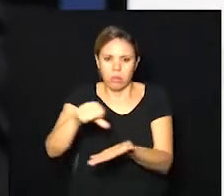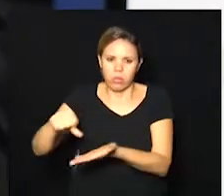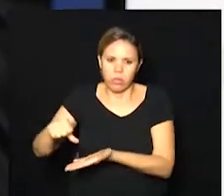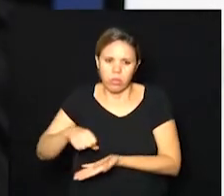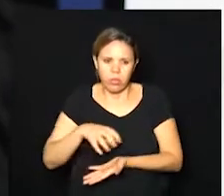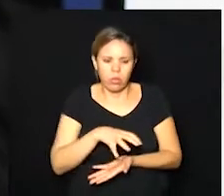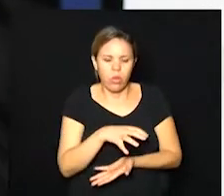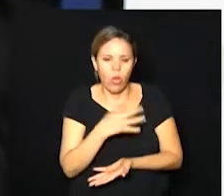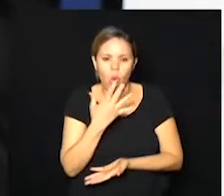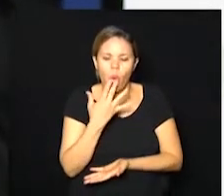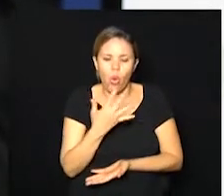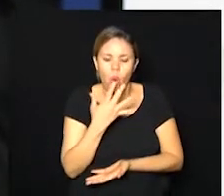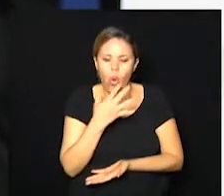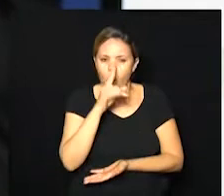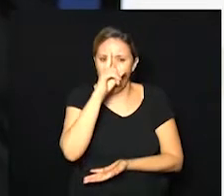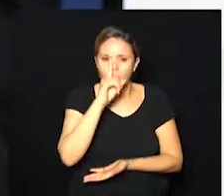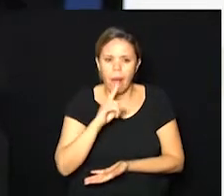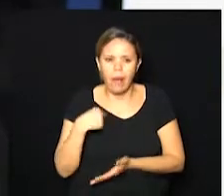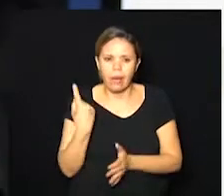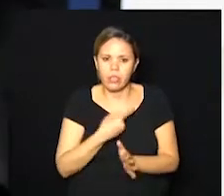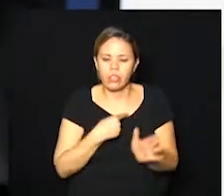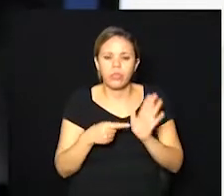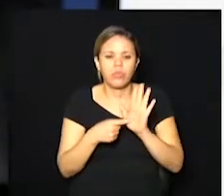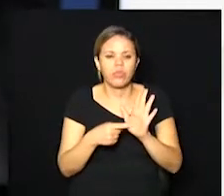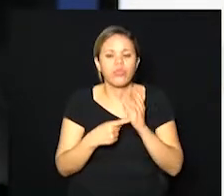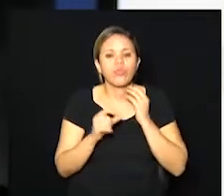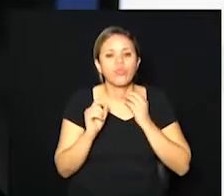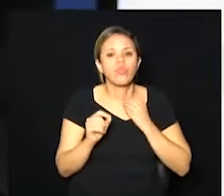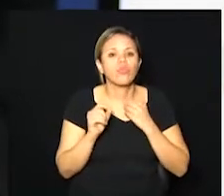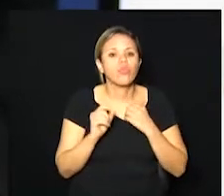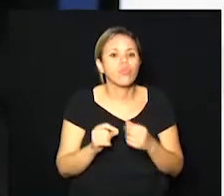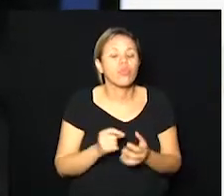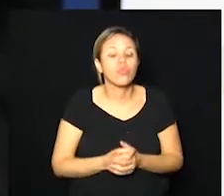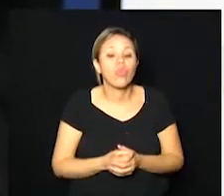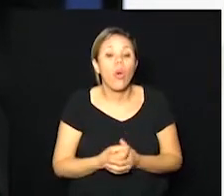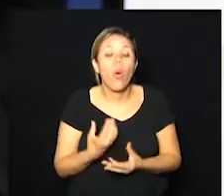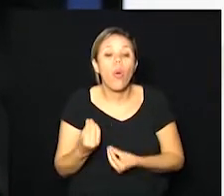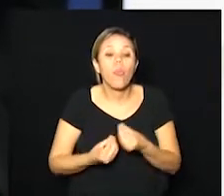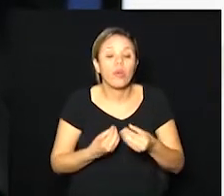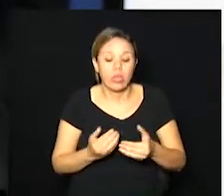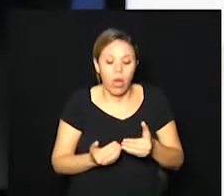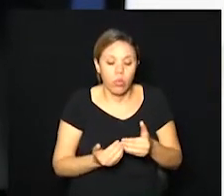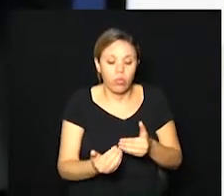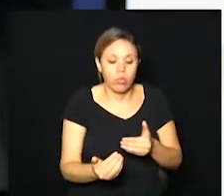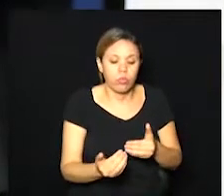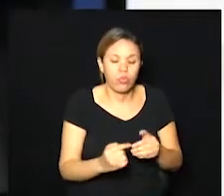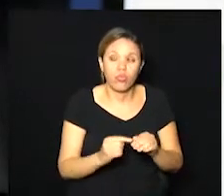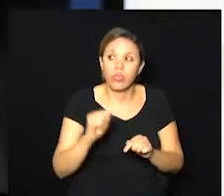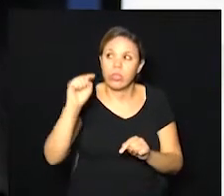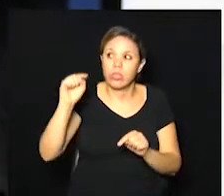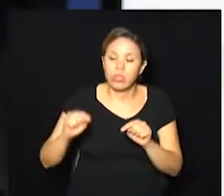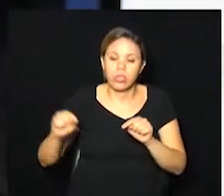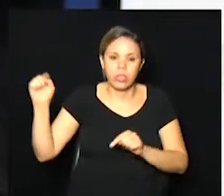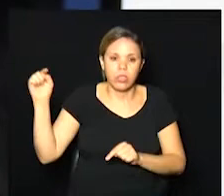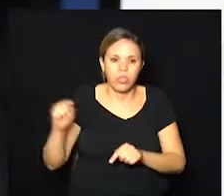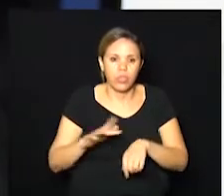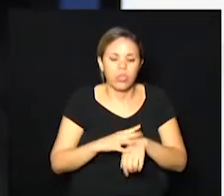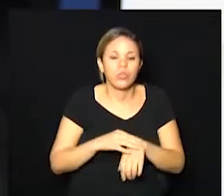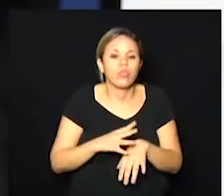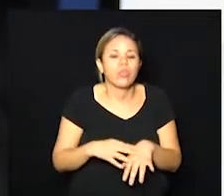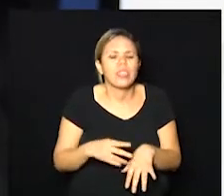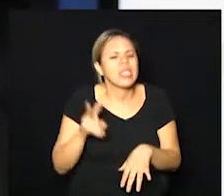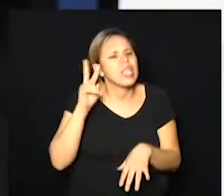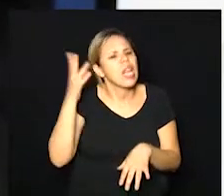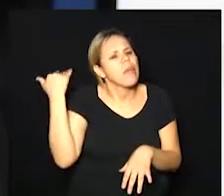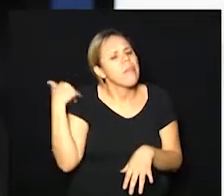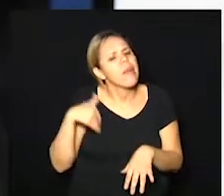amarelo. Isso aqui nos mostra a questão do ciclo da doença. Se vocês lembrarem, há um tempo atrás, São Paulo